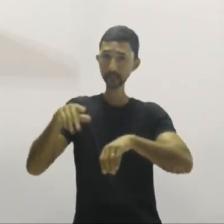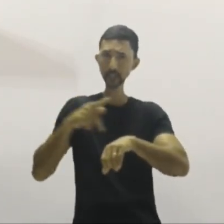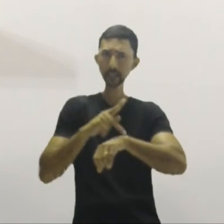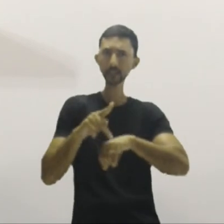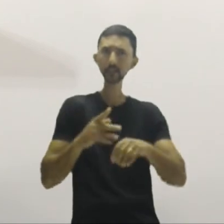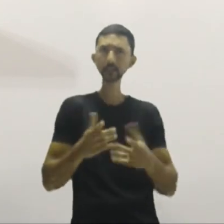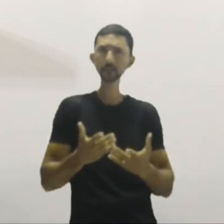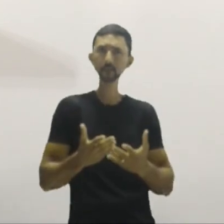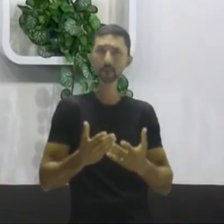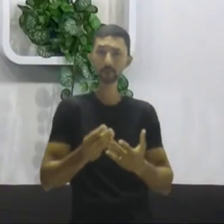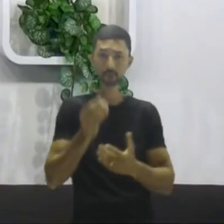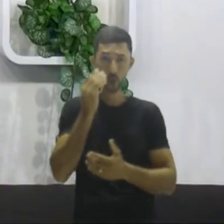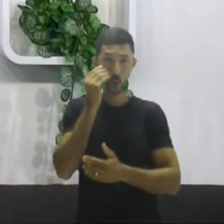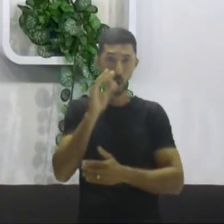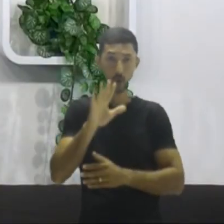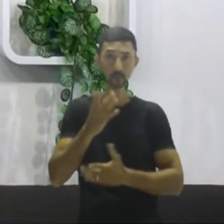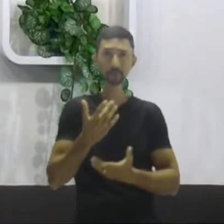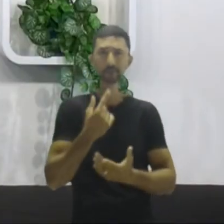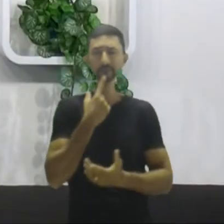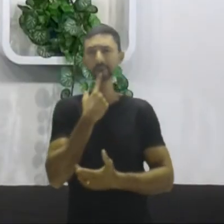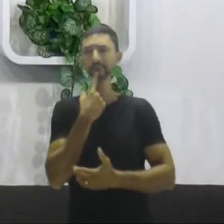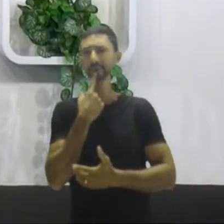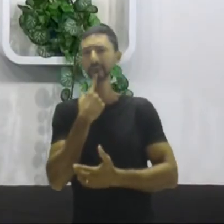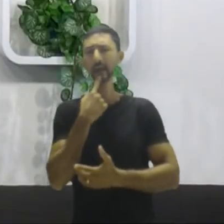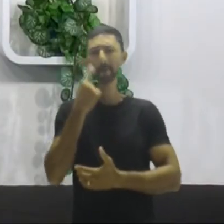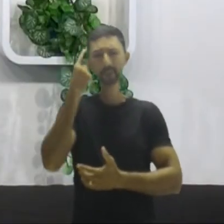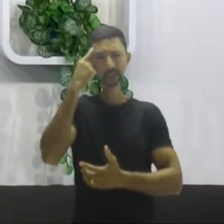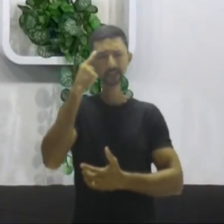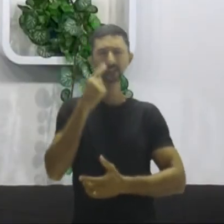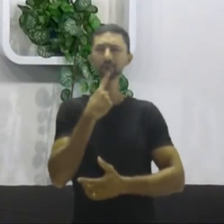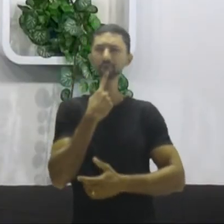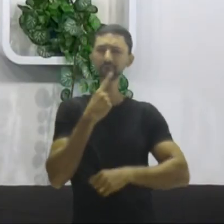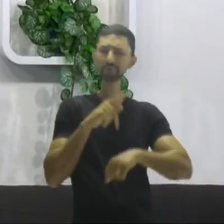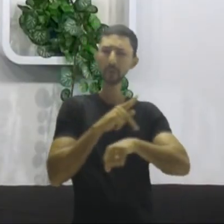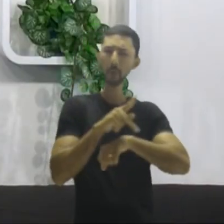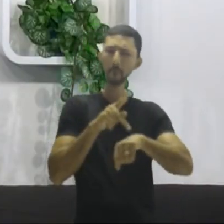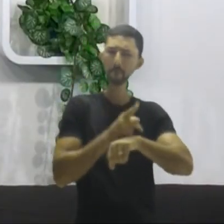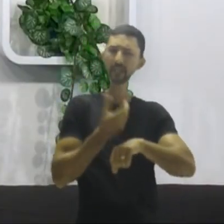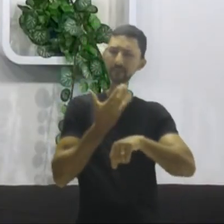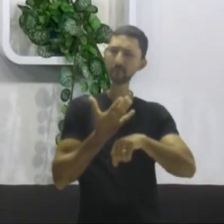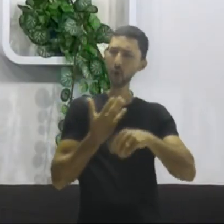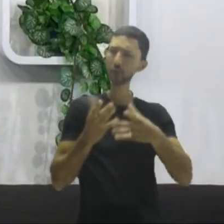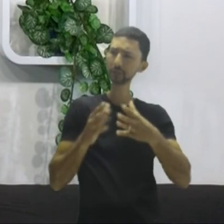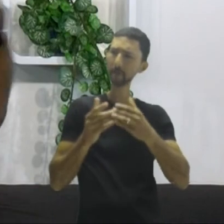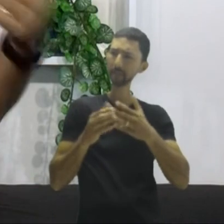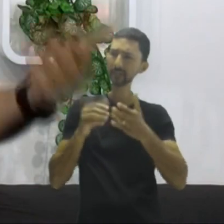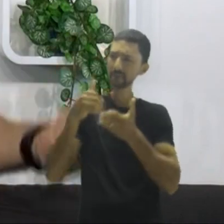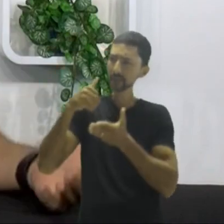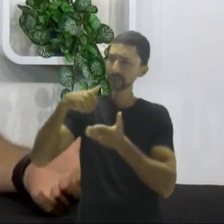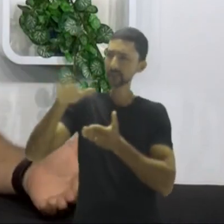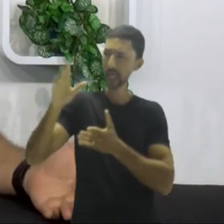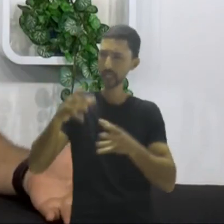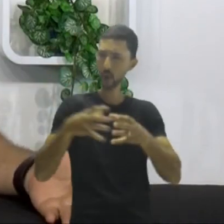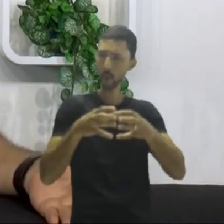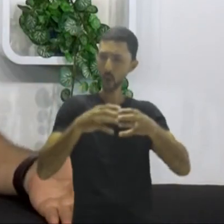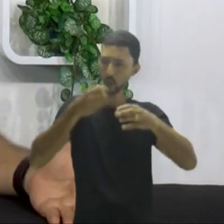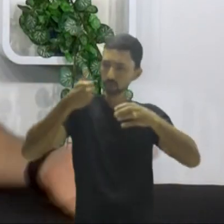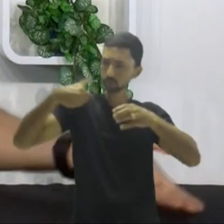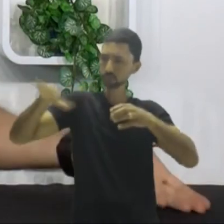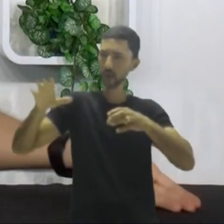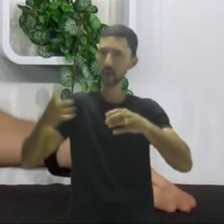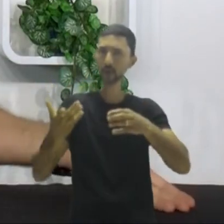Calma, calma, calma, calma, calma. Você deve estar se perguntando. Um país pode pedir para sair do bloco